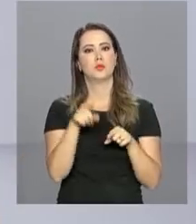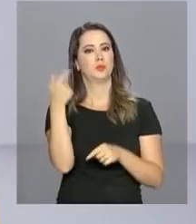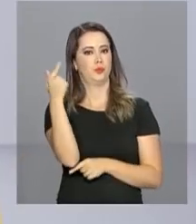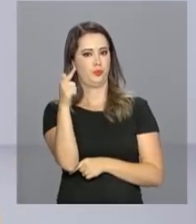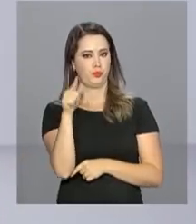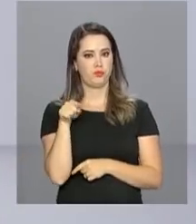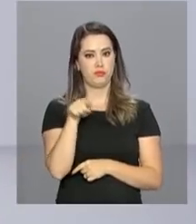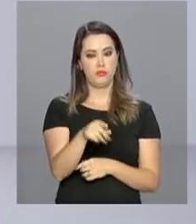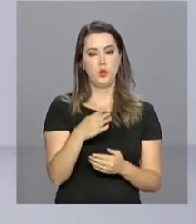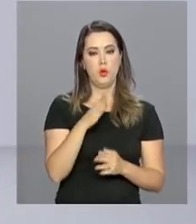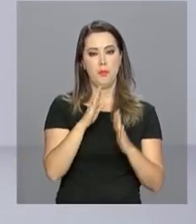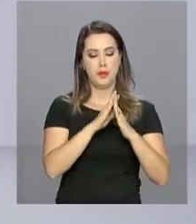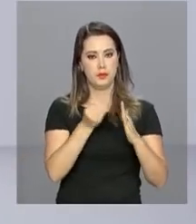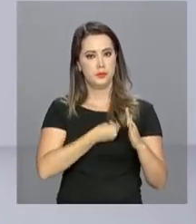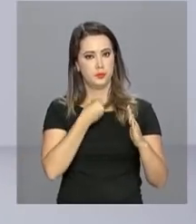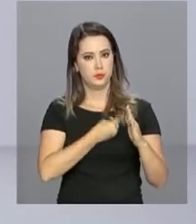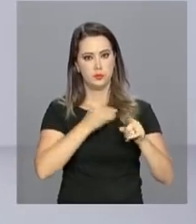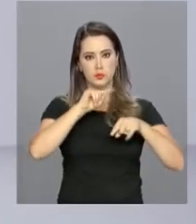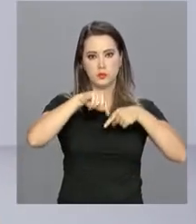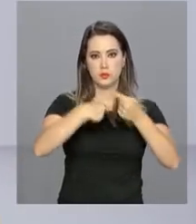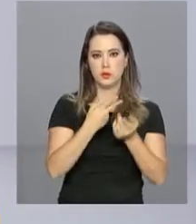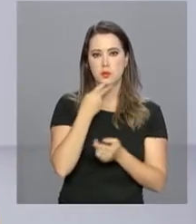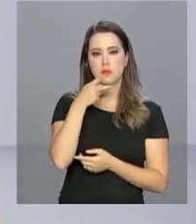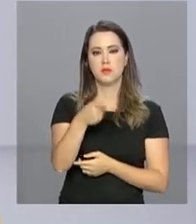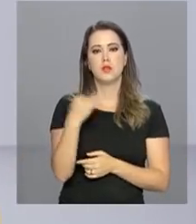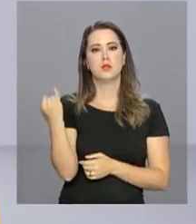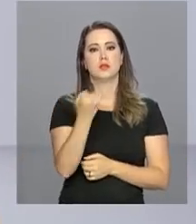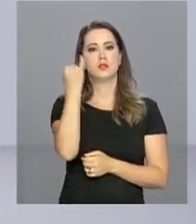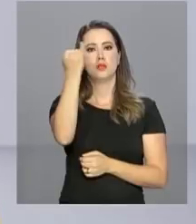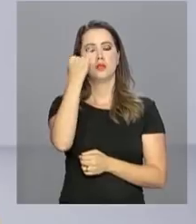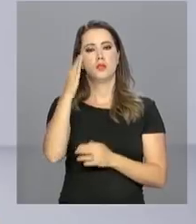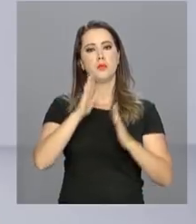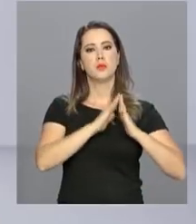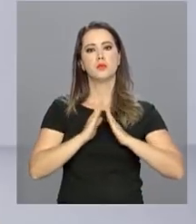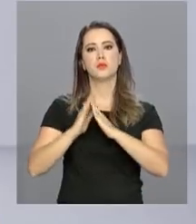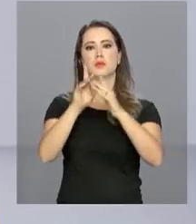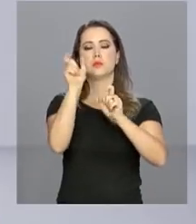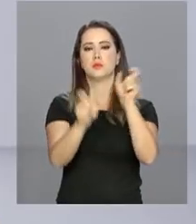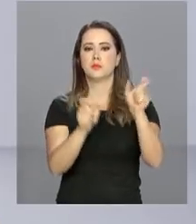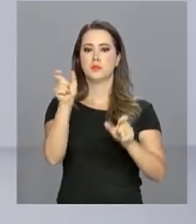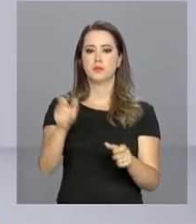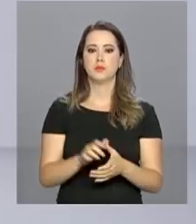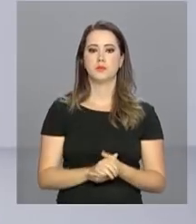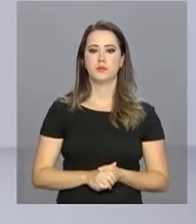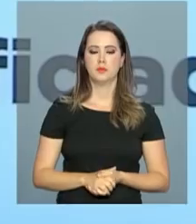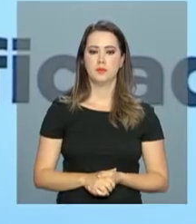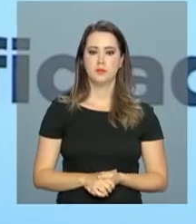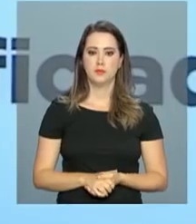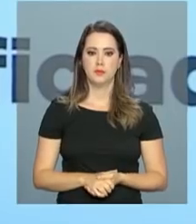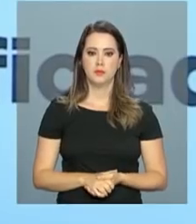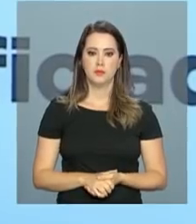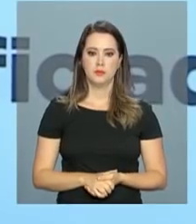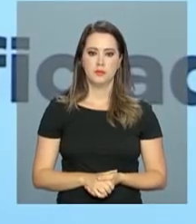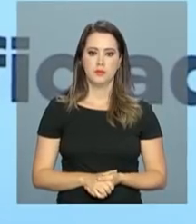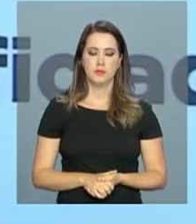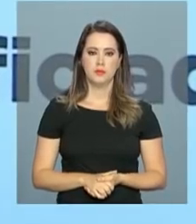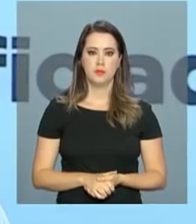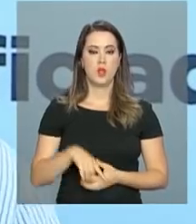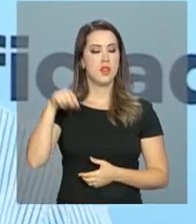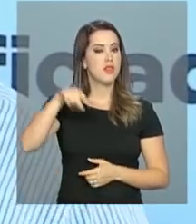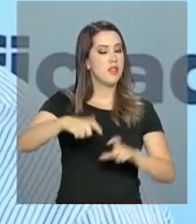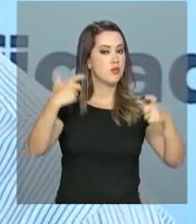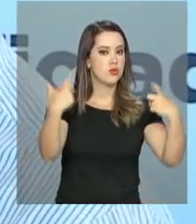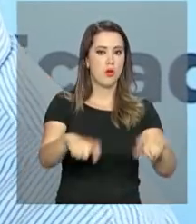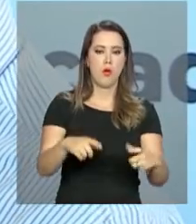Minha Vida. Após a cerimônia, o presidente falou da importância da moradia para as famílias. Só nesta